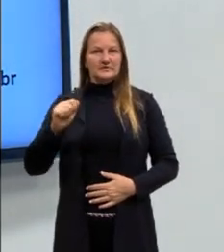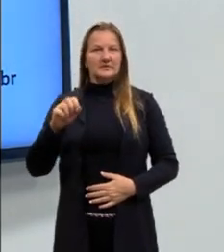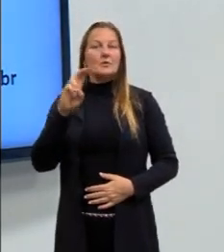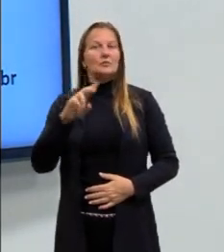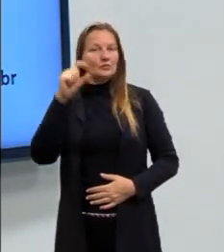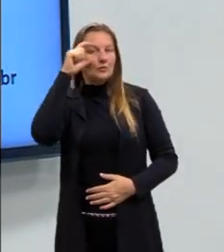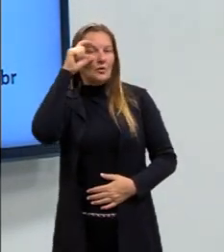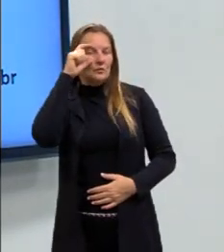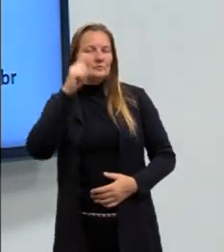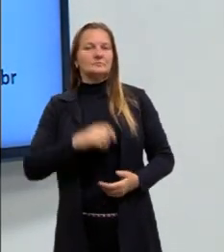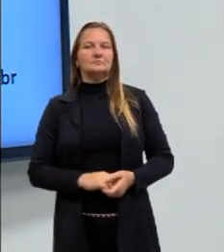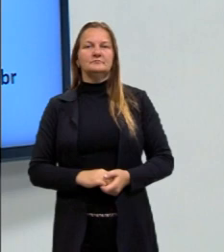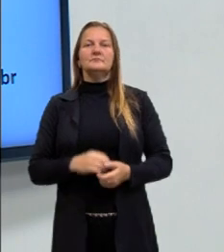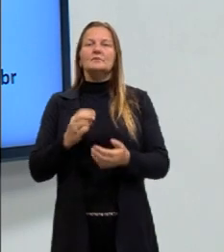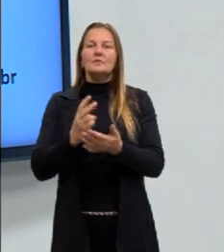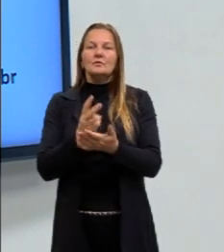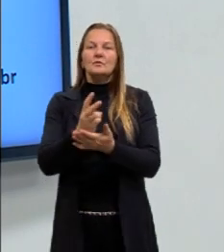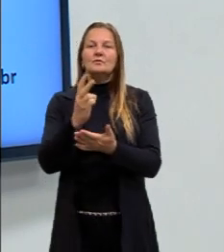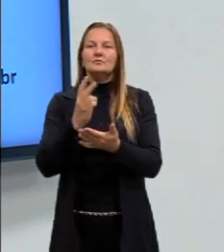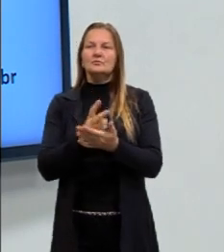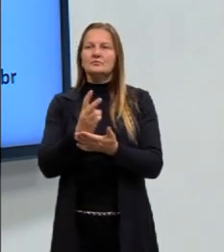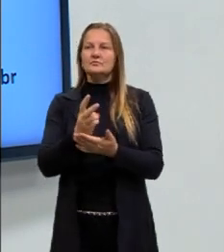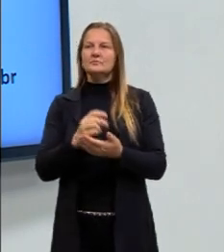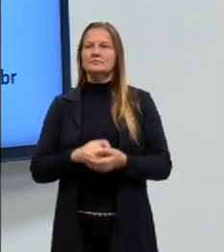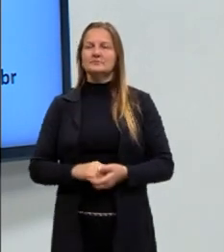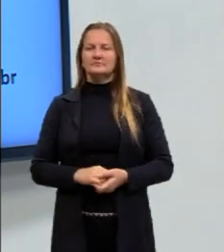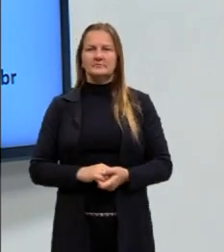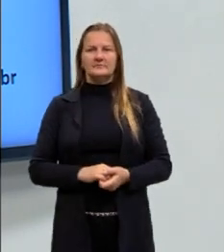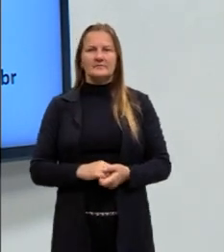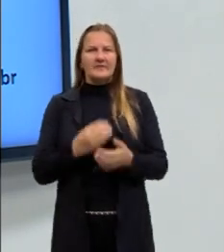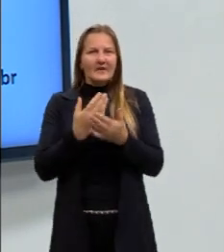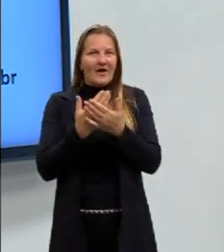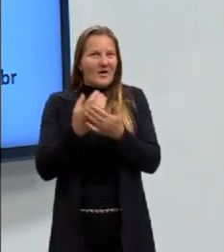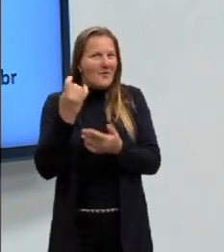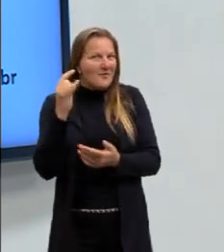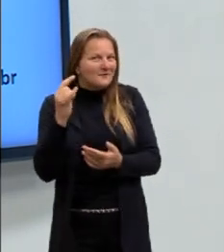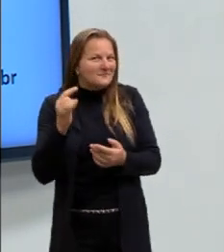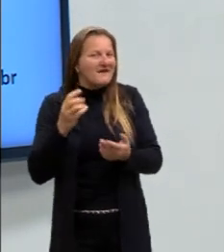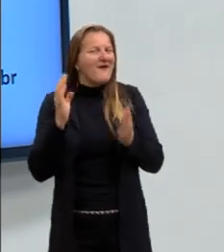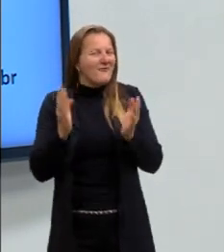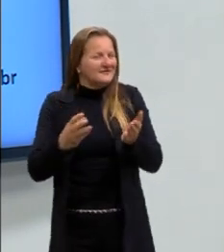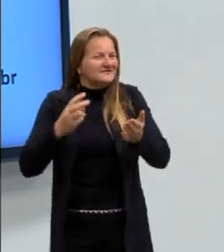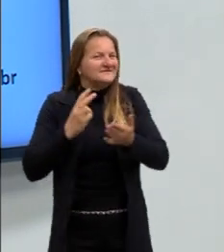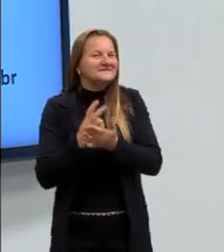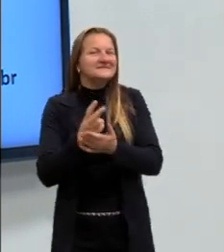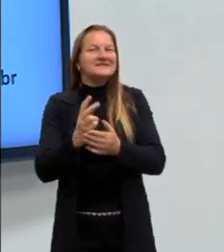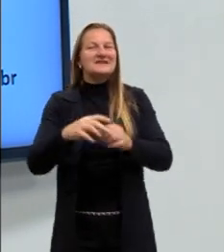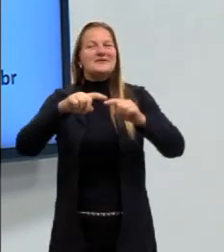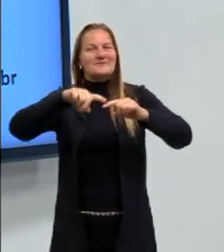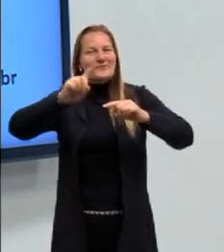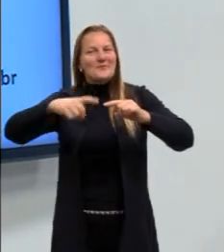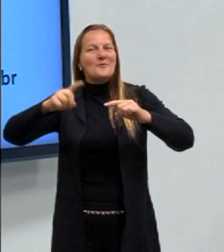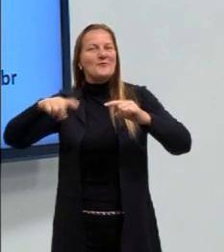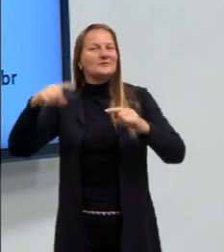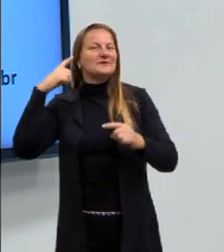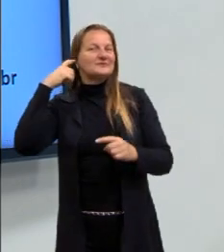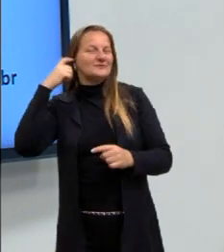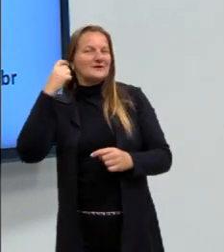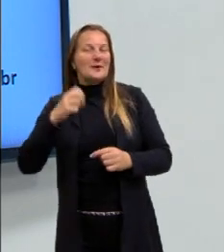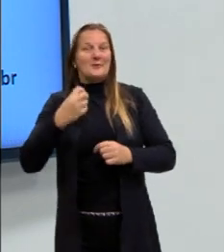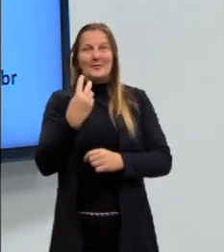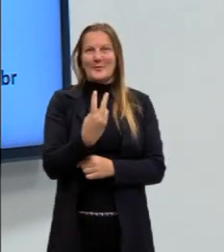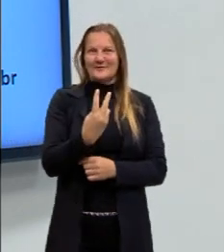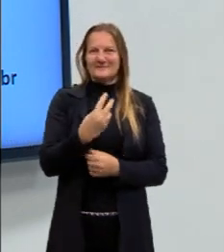Então pessoal, seguindo conforme a nossa última aula, hoje a gente vai continuar falando sobre ondas sonoras. Então a parte 2